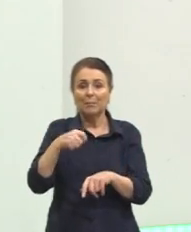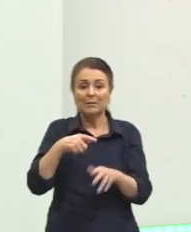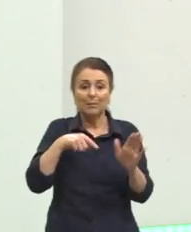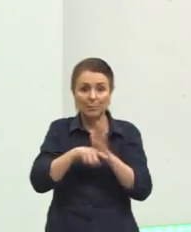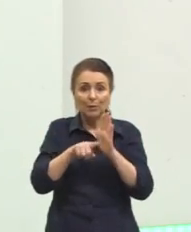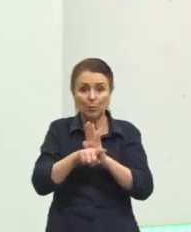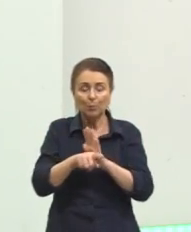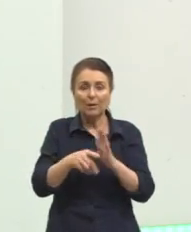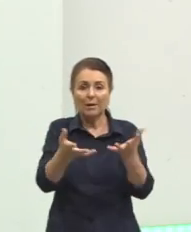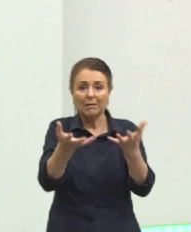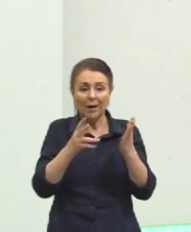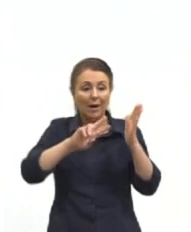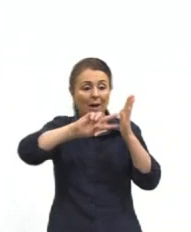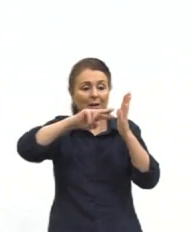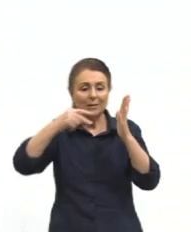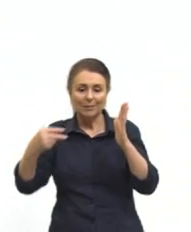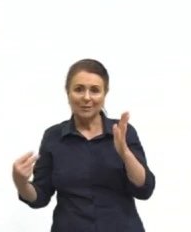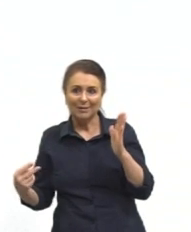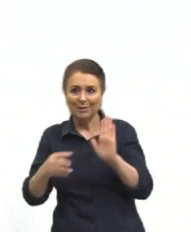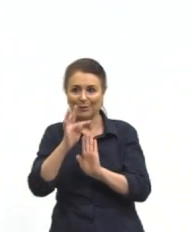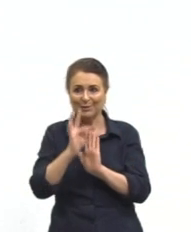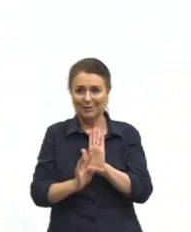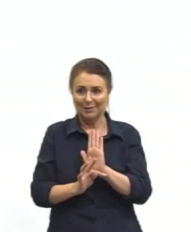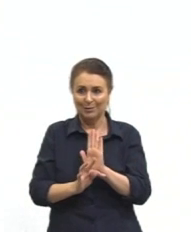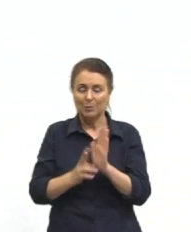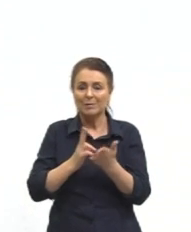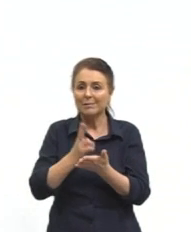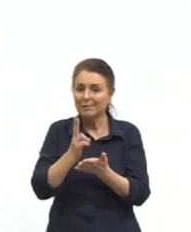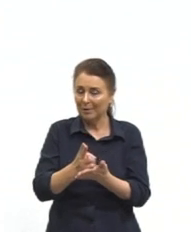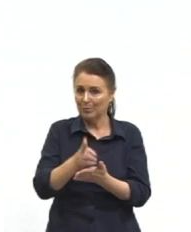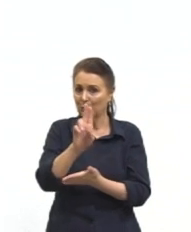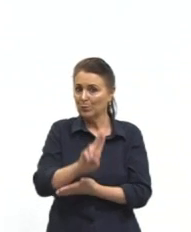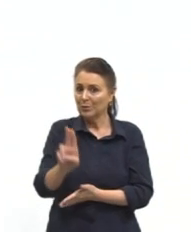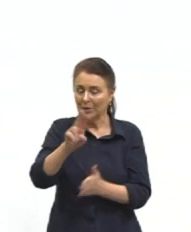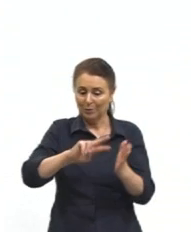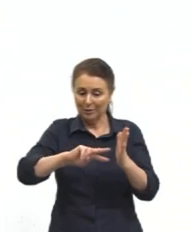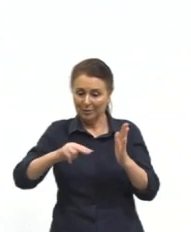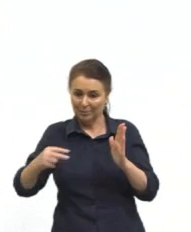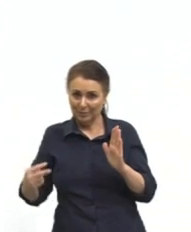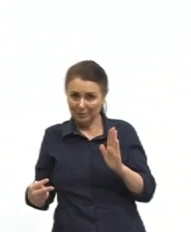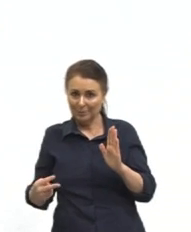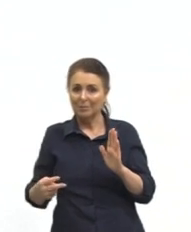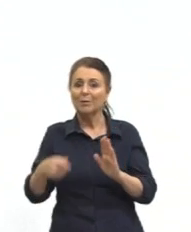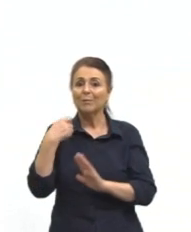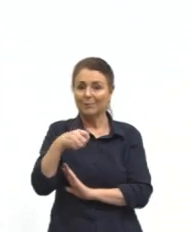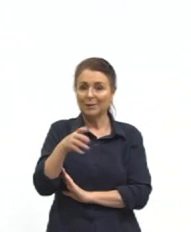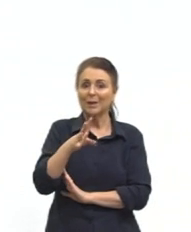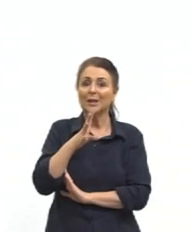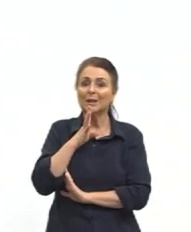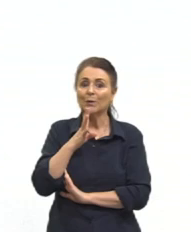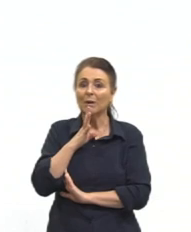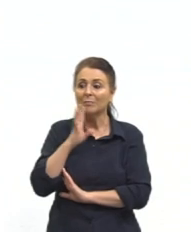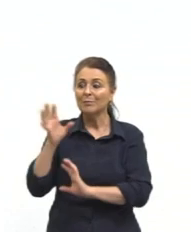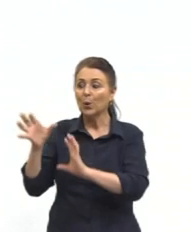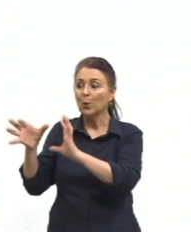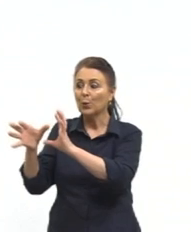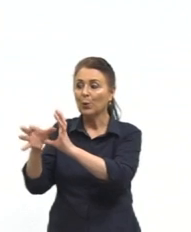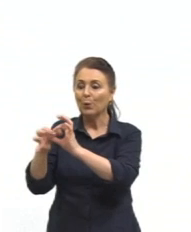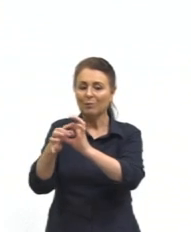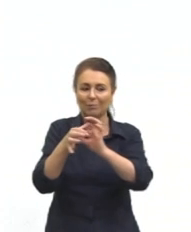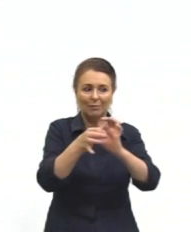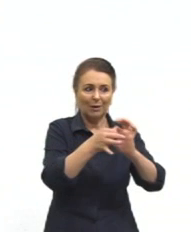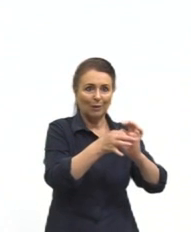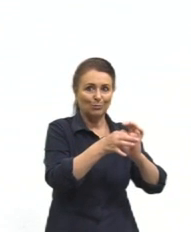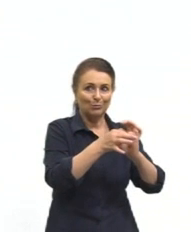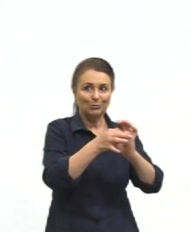da interpretação textual. E sendo através da interpretação textual, leva muito em conta o contexto. Certo? Então,